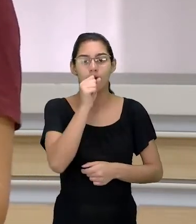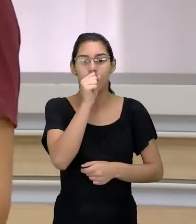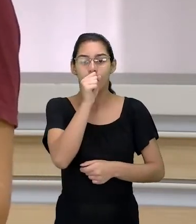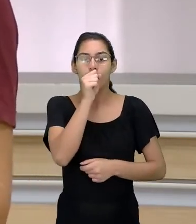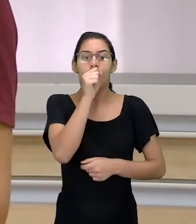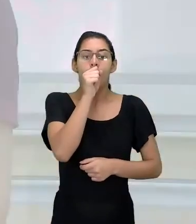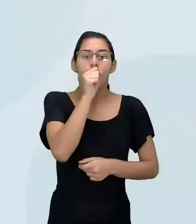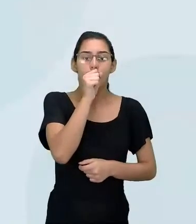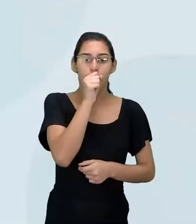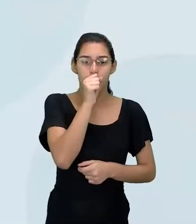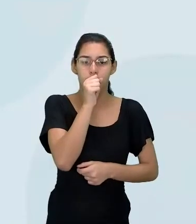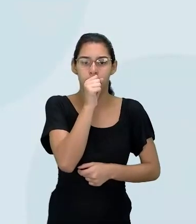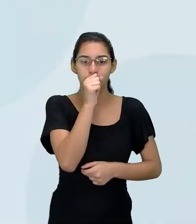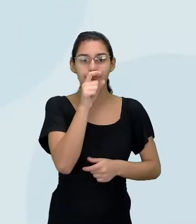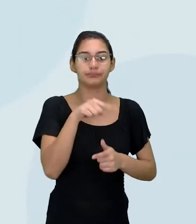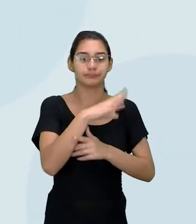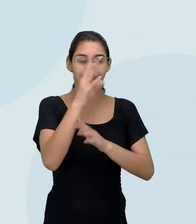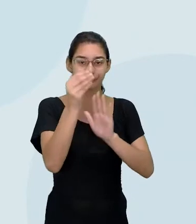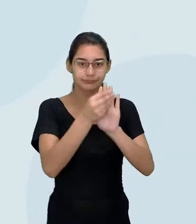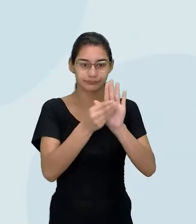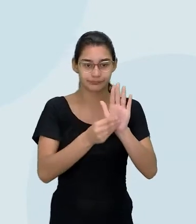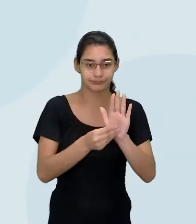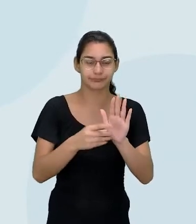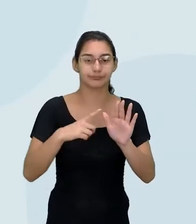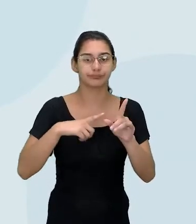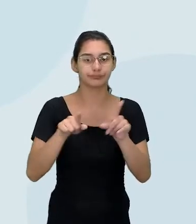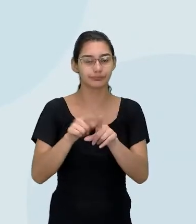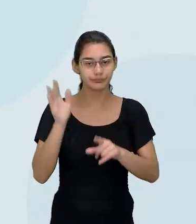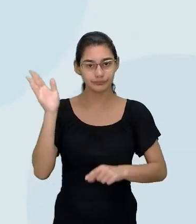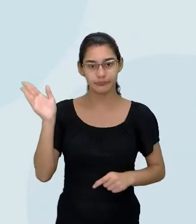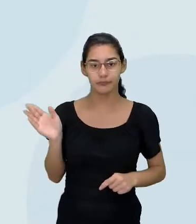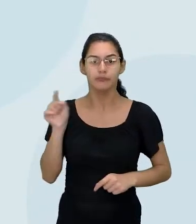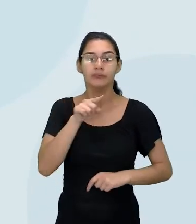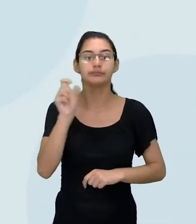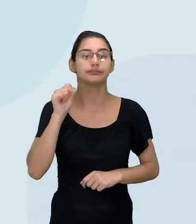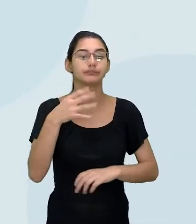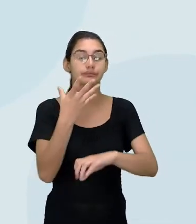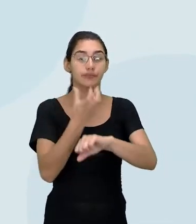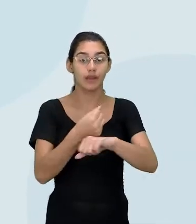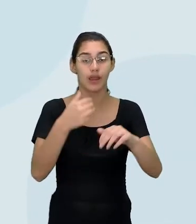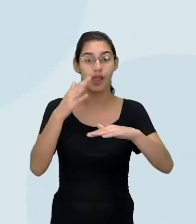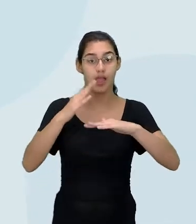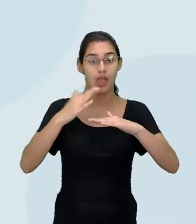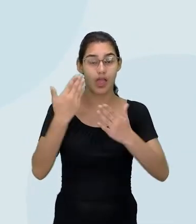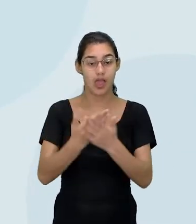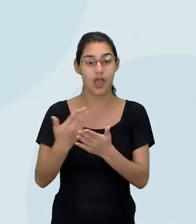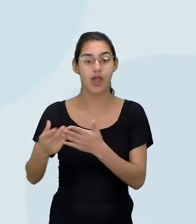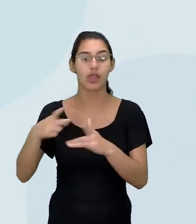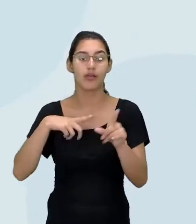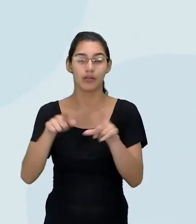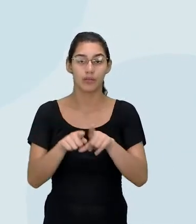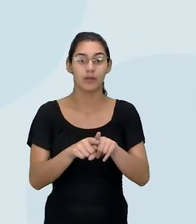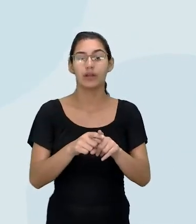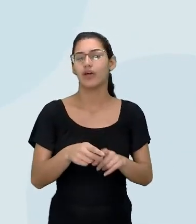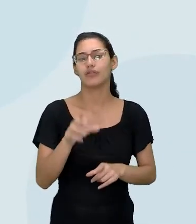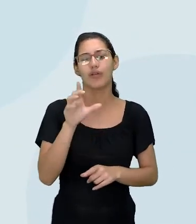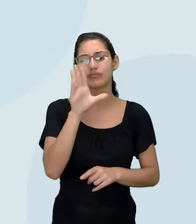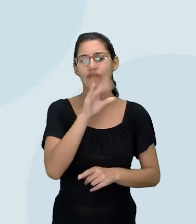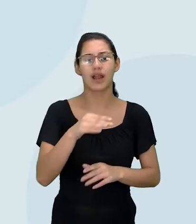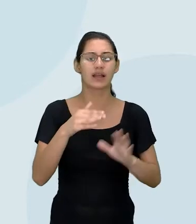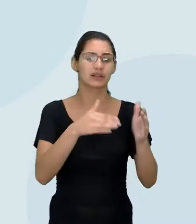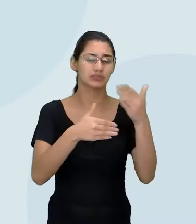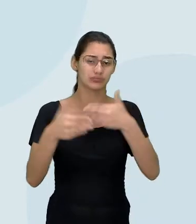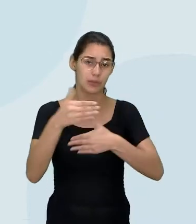Eu deixei para vocês aí alguns PPTs extras, para que se vocês baixassem a aula façam uma linha coerente. Eu não vou citar essa